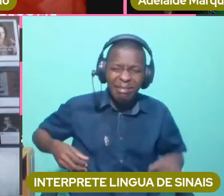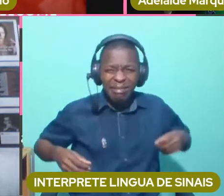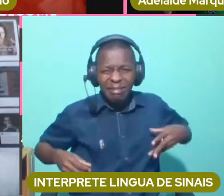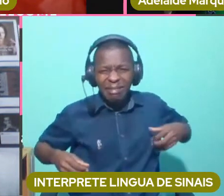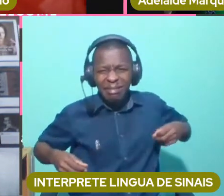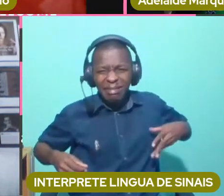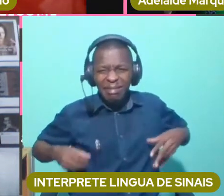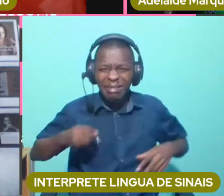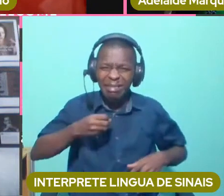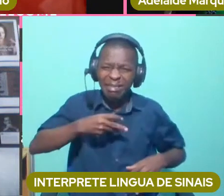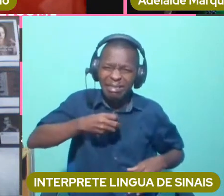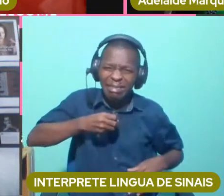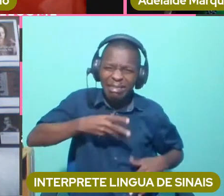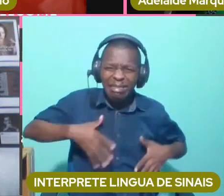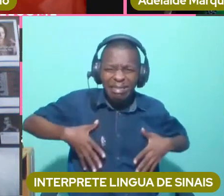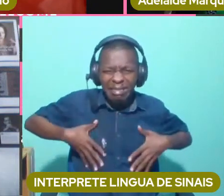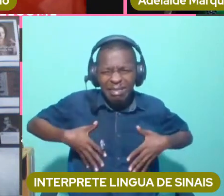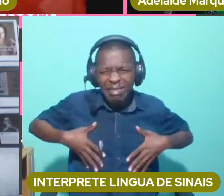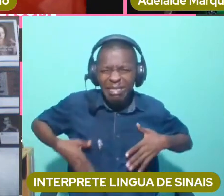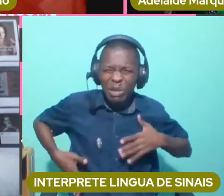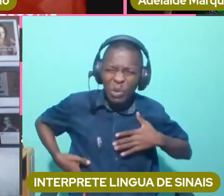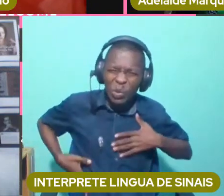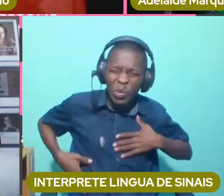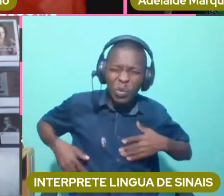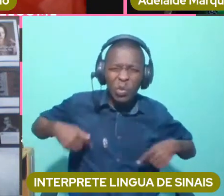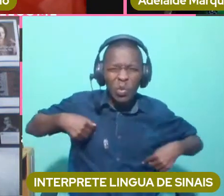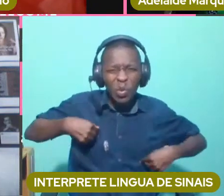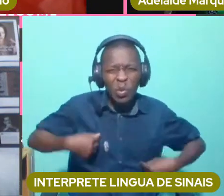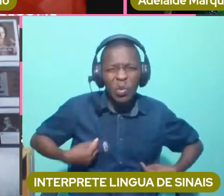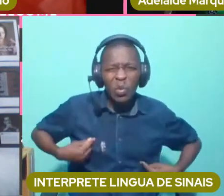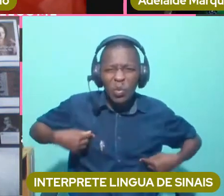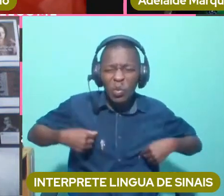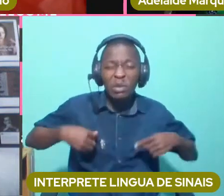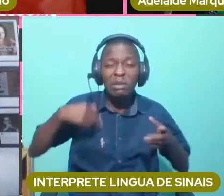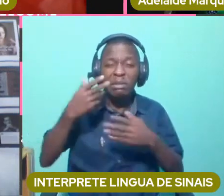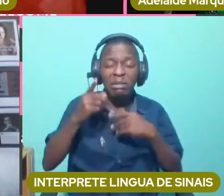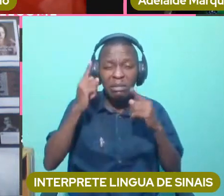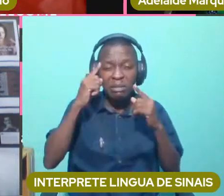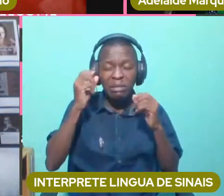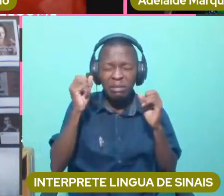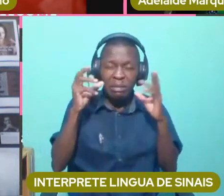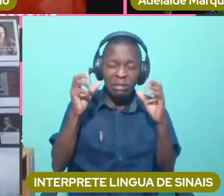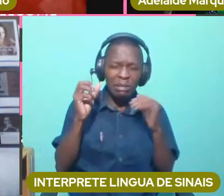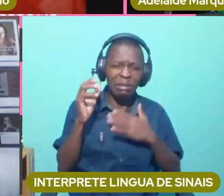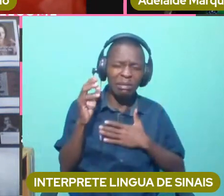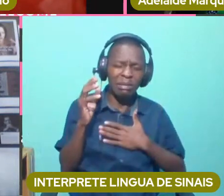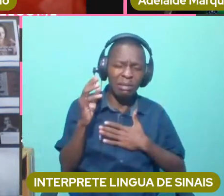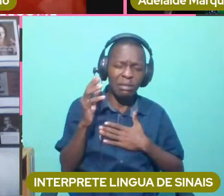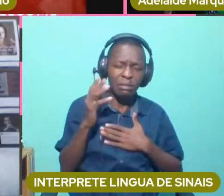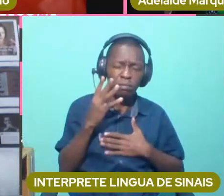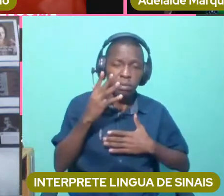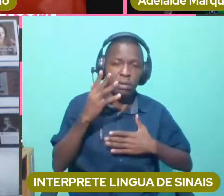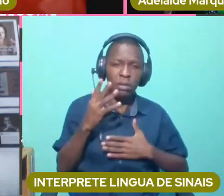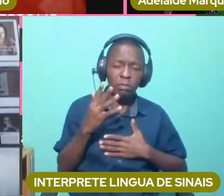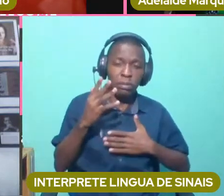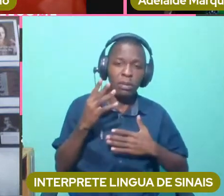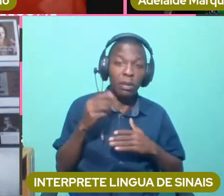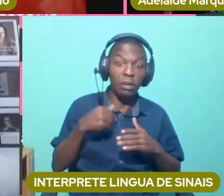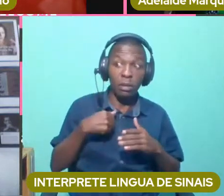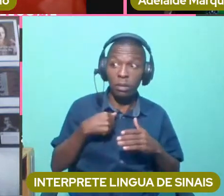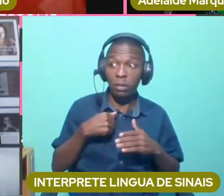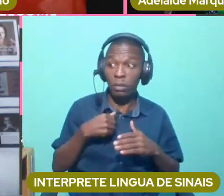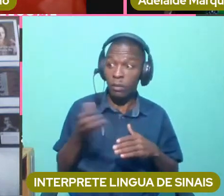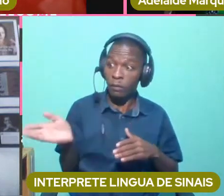E isto fez-me um grande sofrimento e eu passei a ter pânico de participar nessas sessões de fisioterapia,